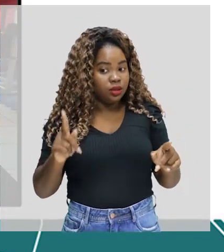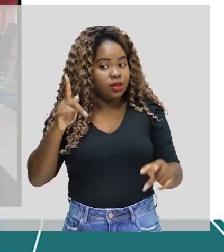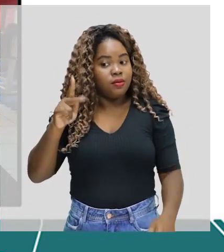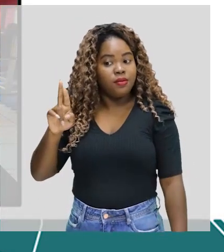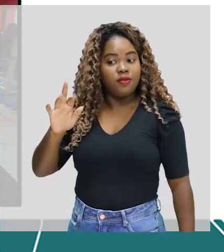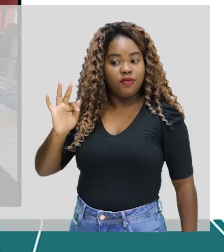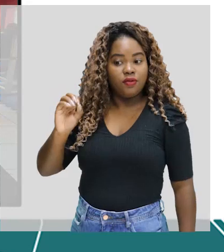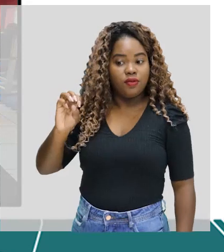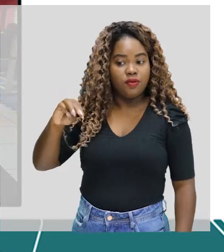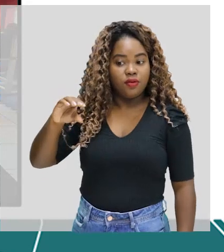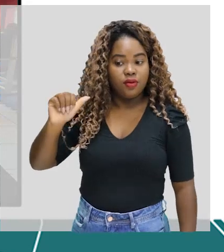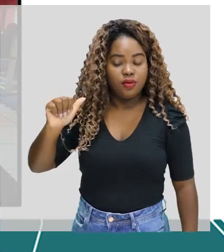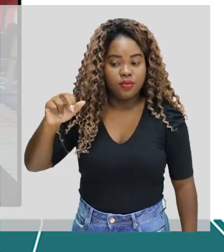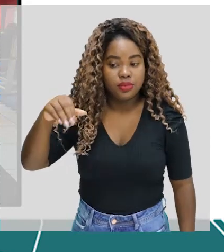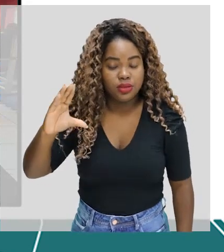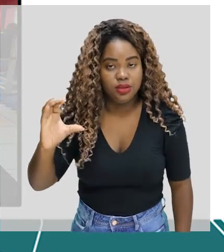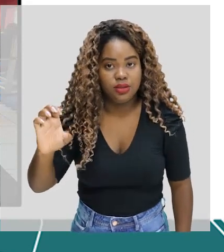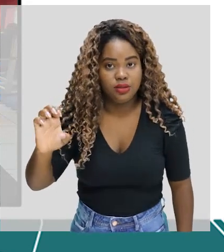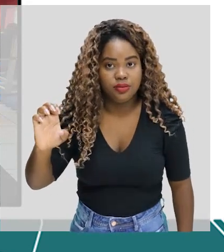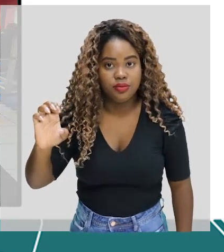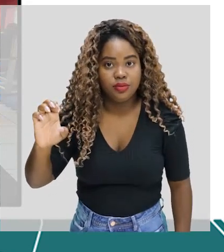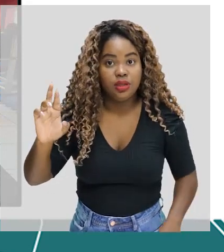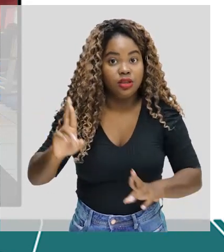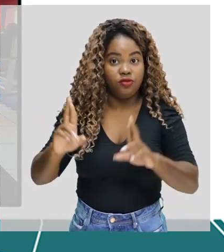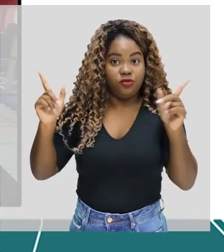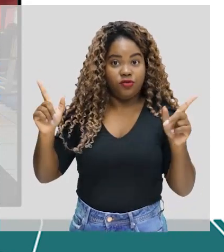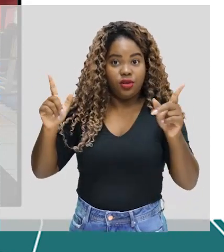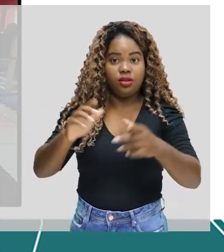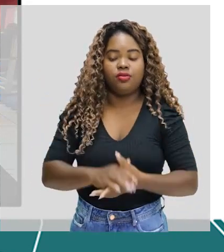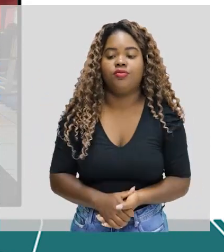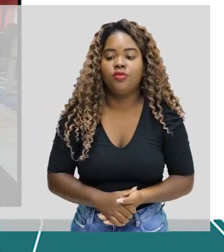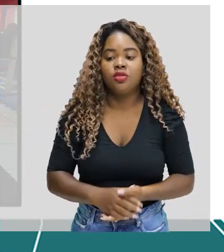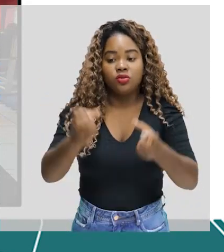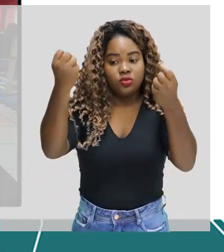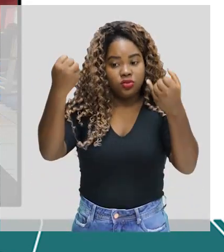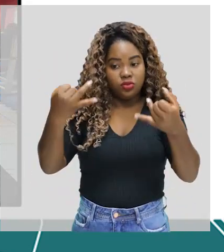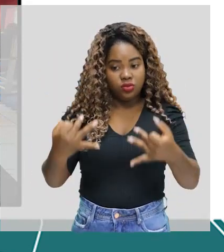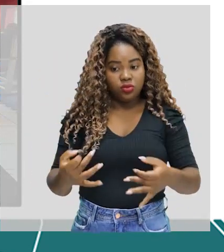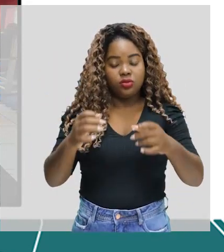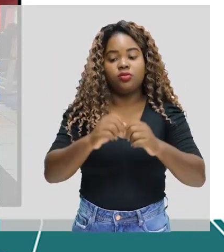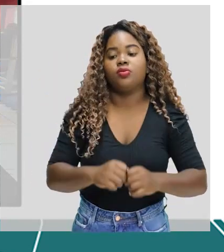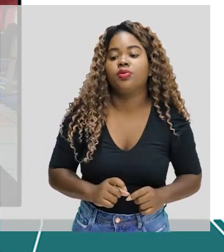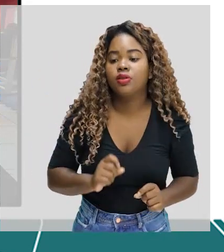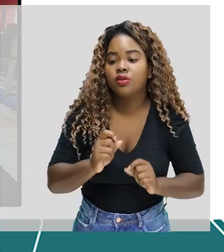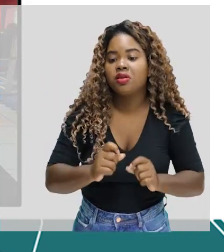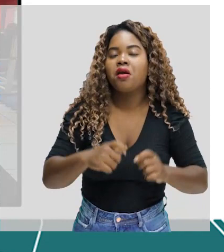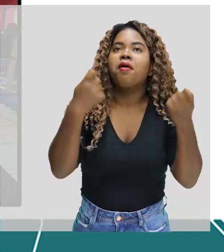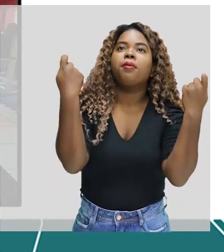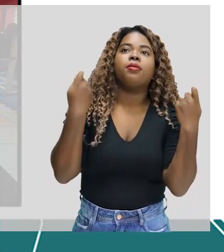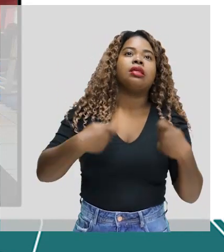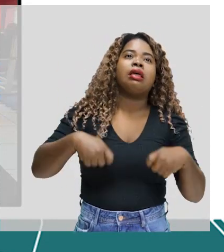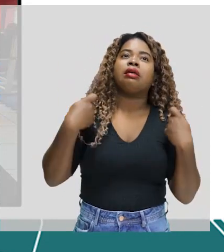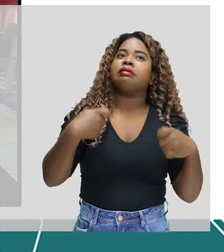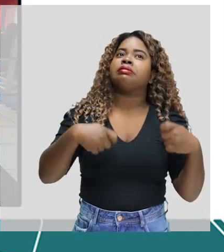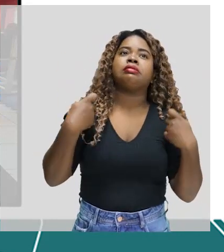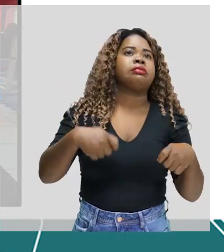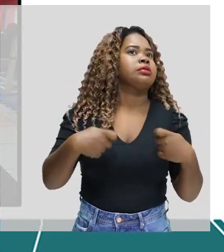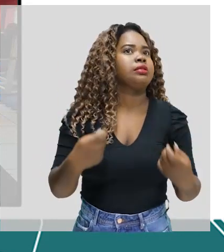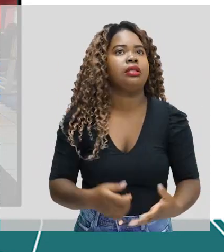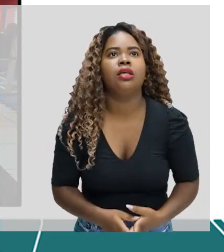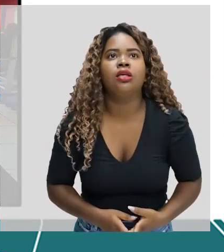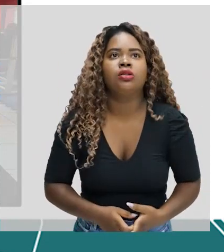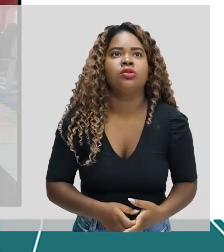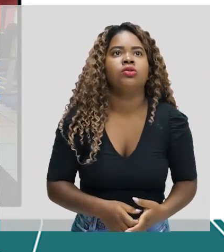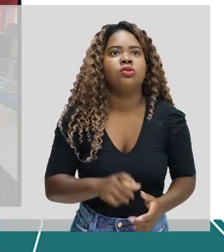de performance. Não estou falando aqui que eu necessito ter uma aptidão física